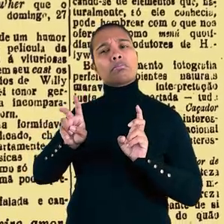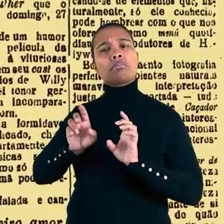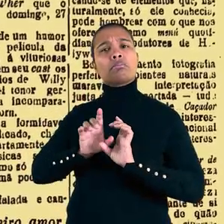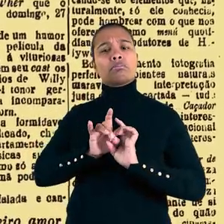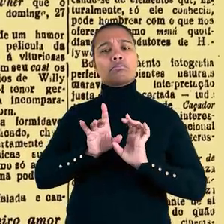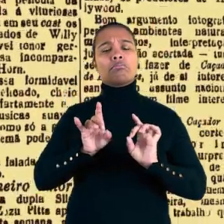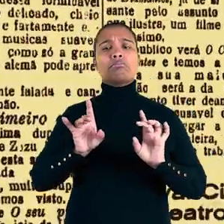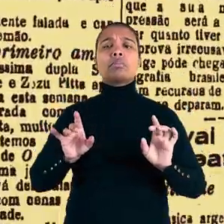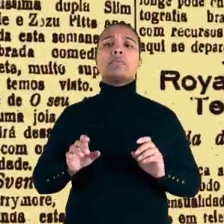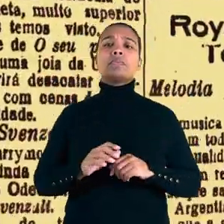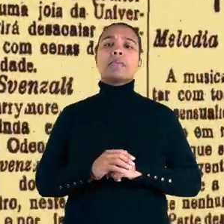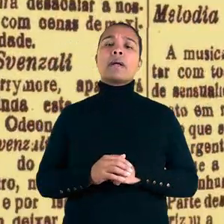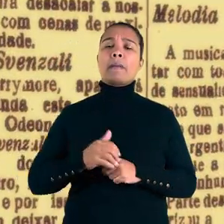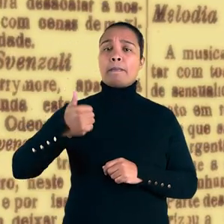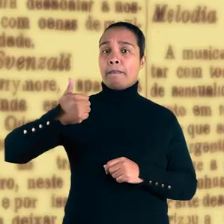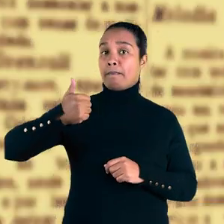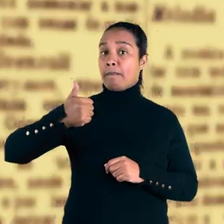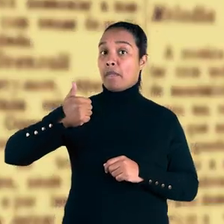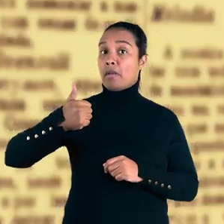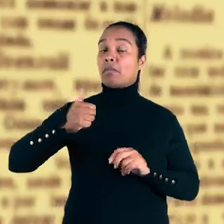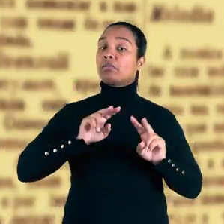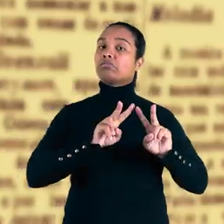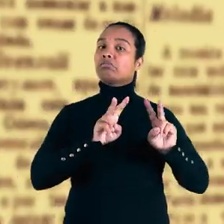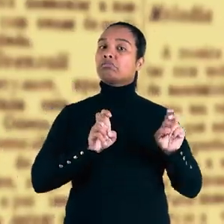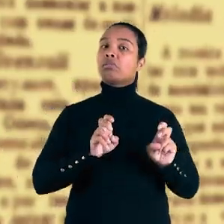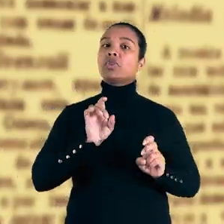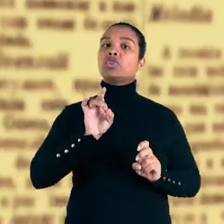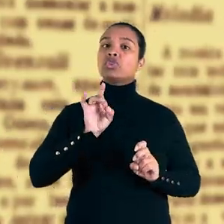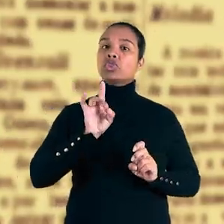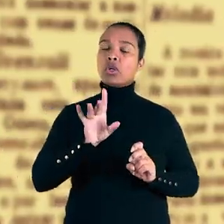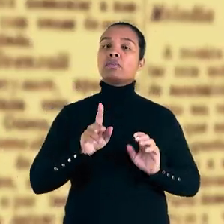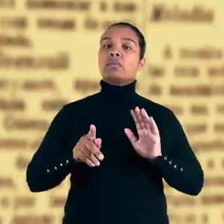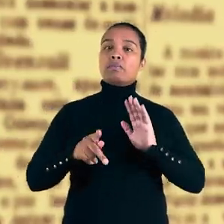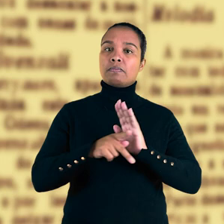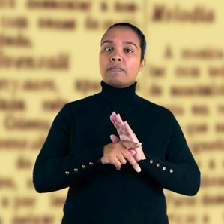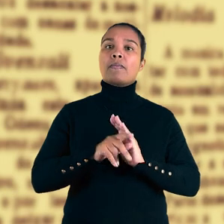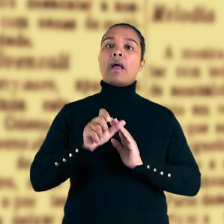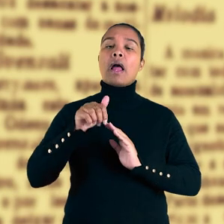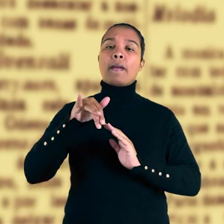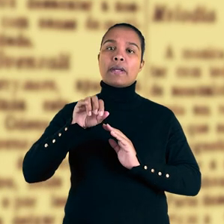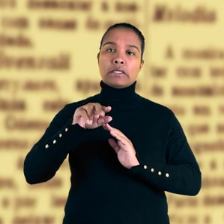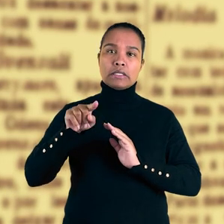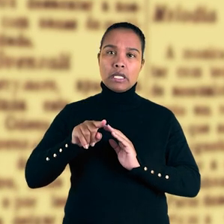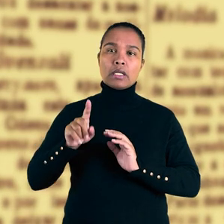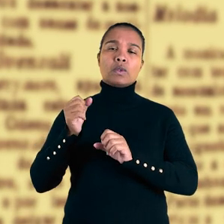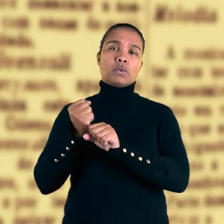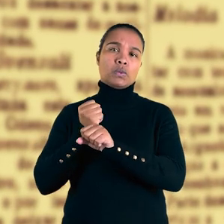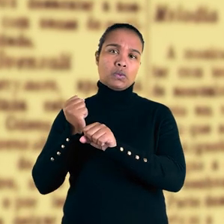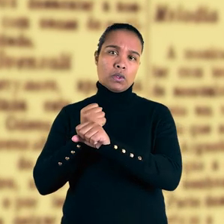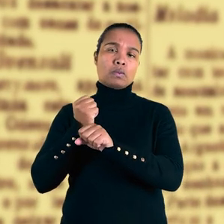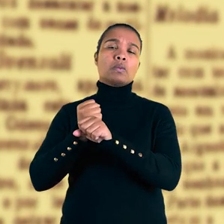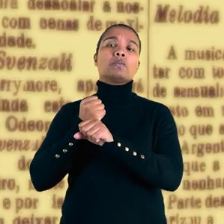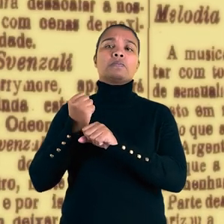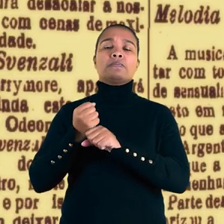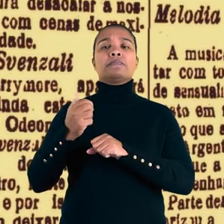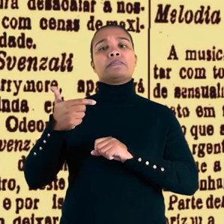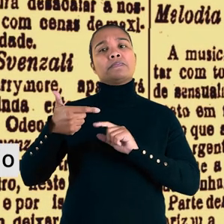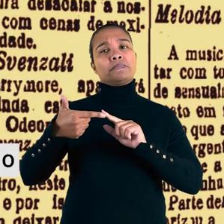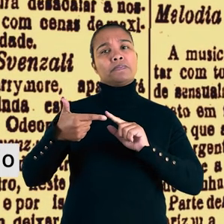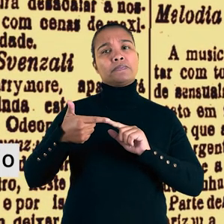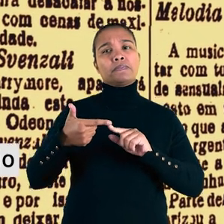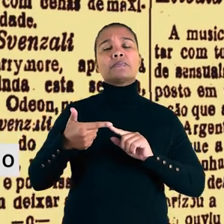específicos. A primeira só tratava de questões de estivadores, de armazéns e trapiches e da construção civil.